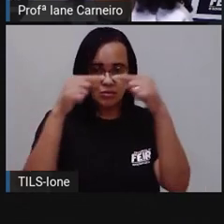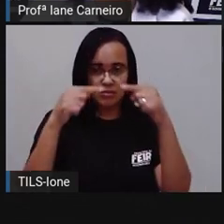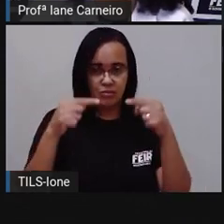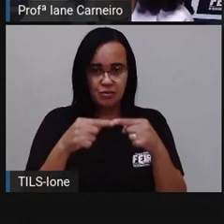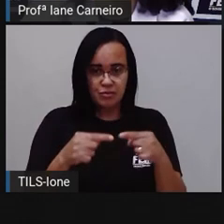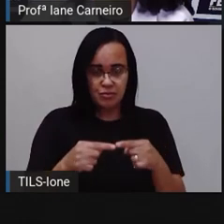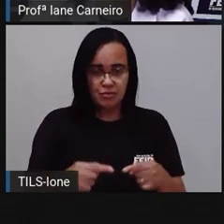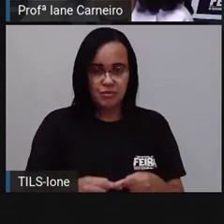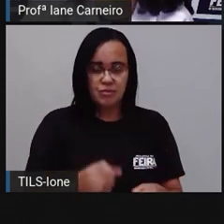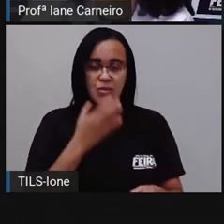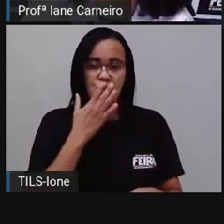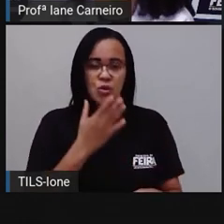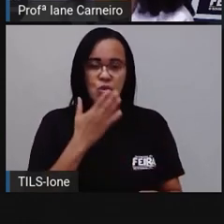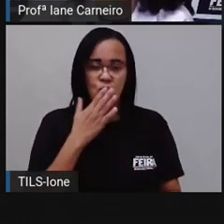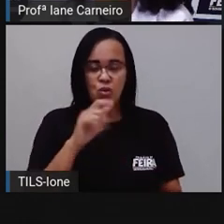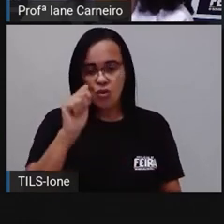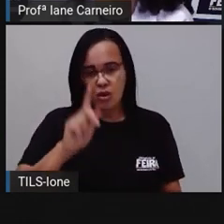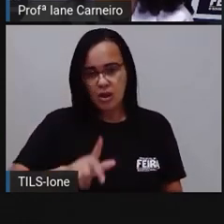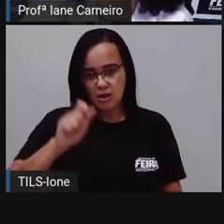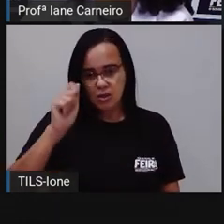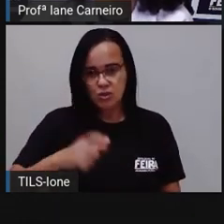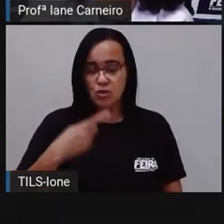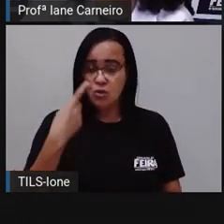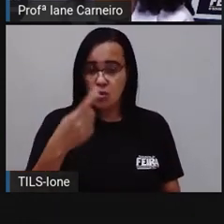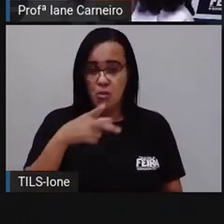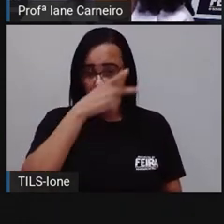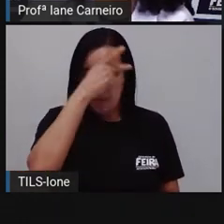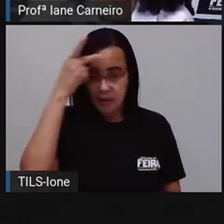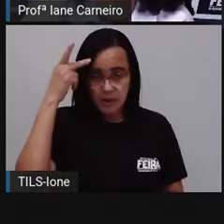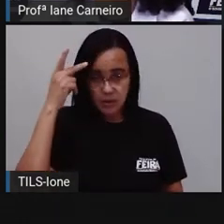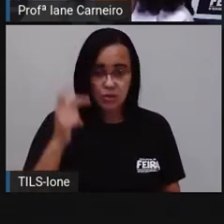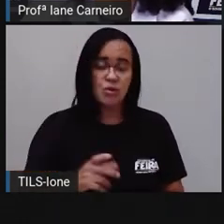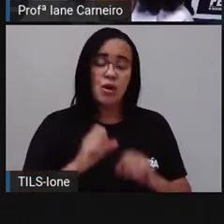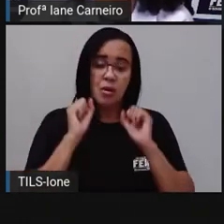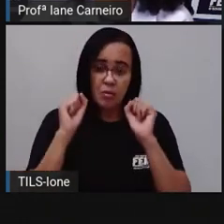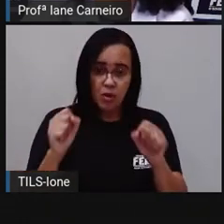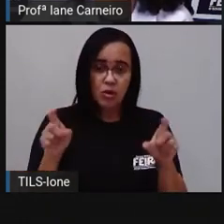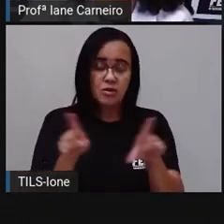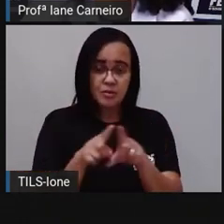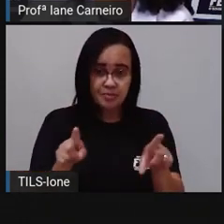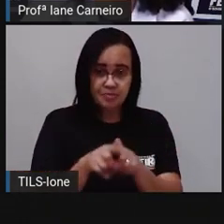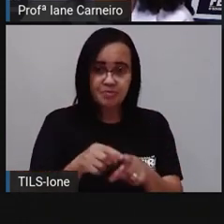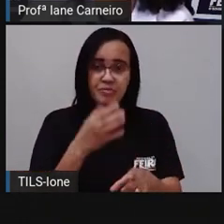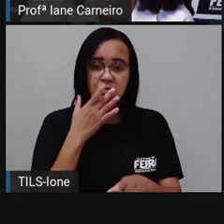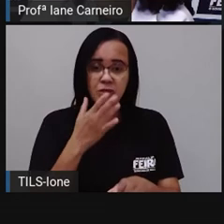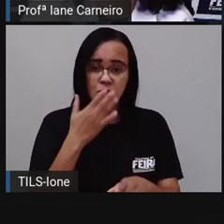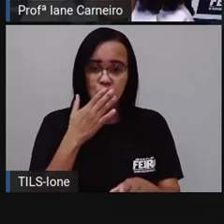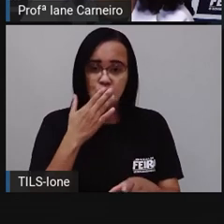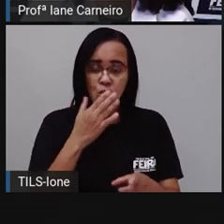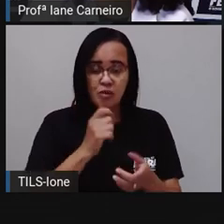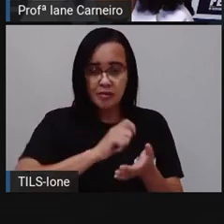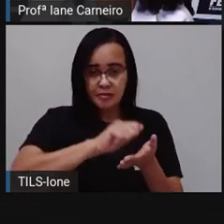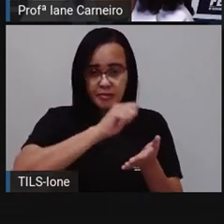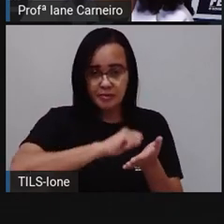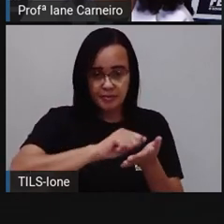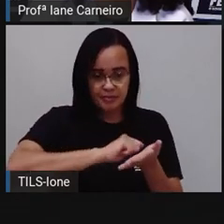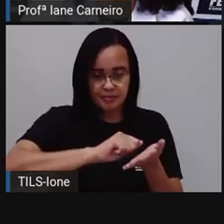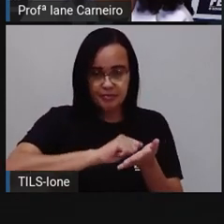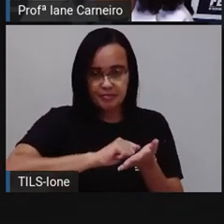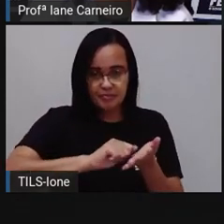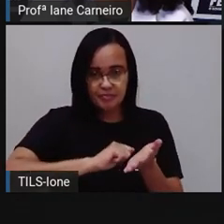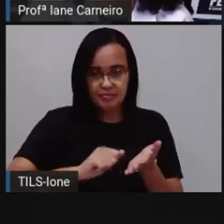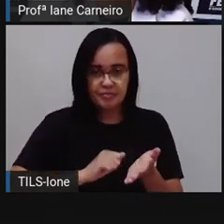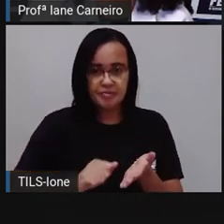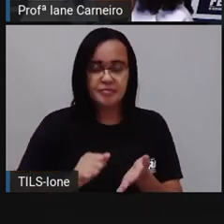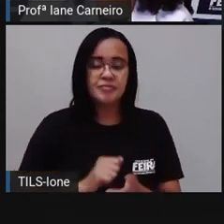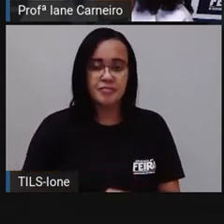E aí a gente pode pintar, né, essa barra da cor, né, azul. Você pode decorar a sua barra,